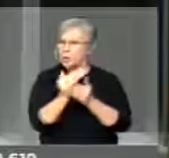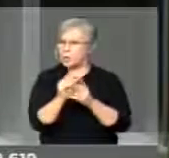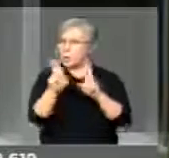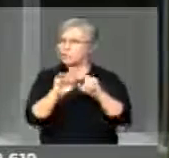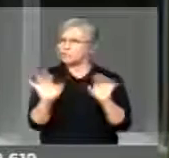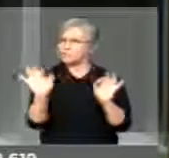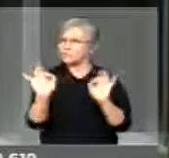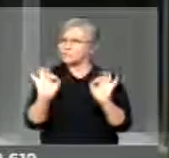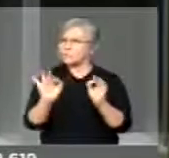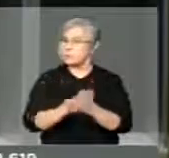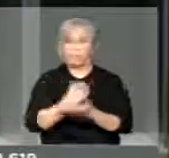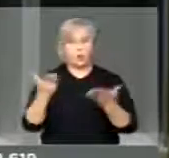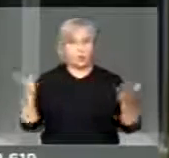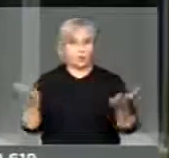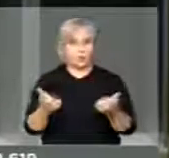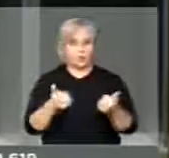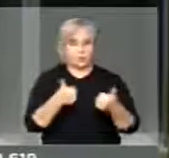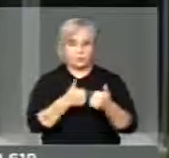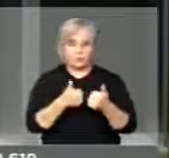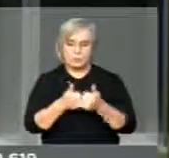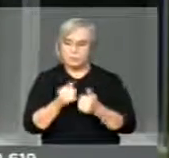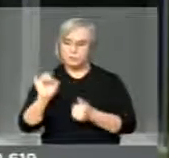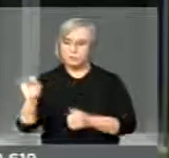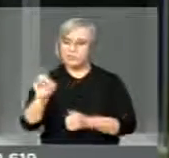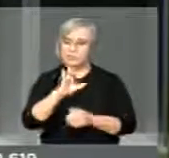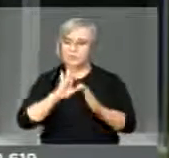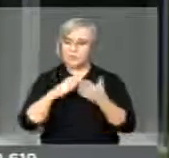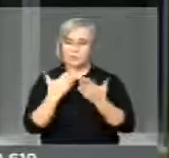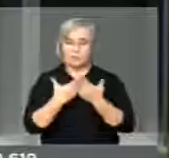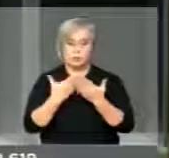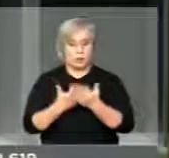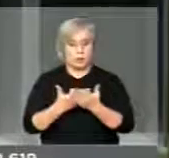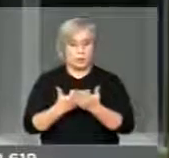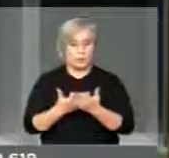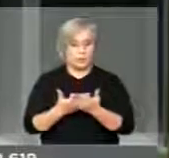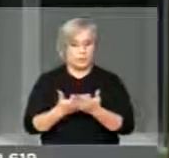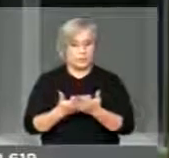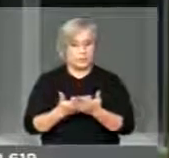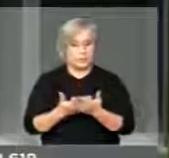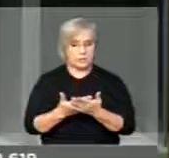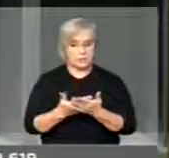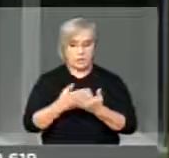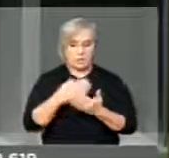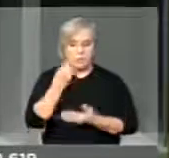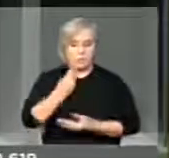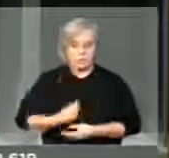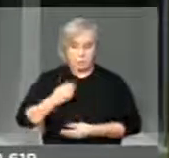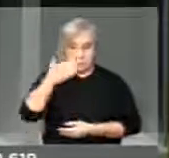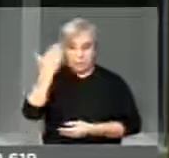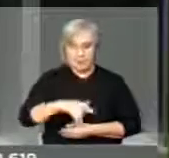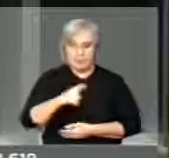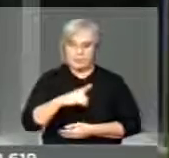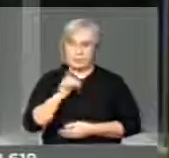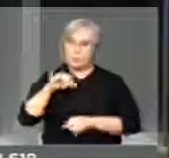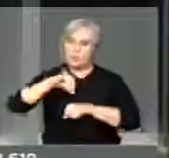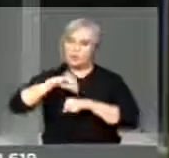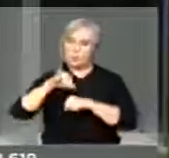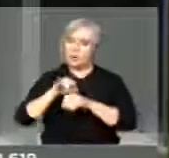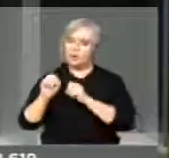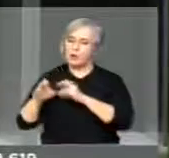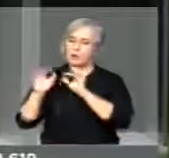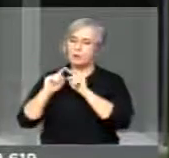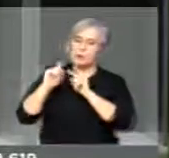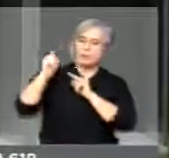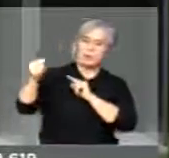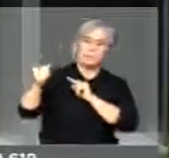Hoje, ao lado de cada escola de ensino presencial, tem sempre um polo de ensino à distância de